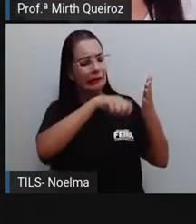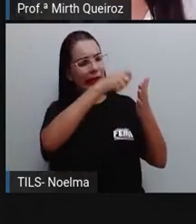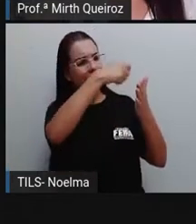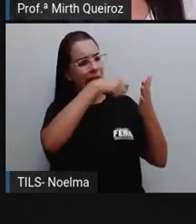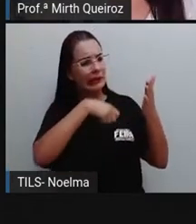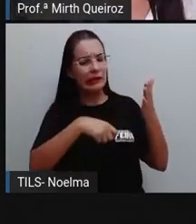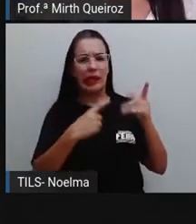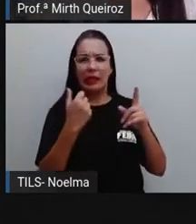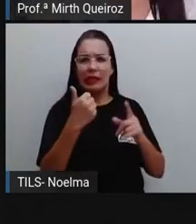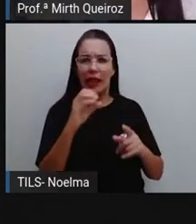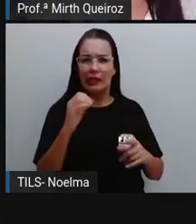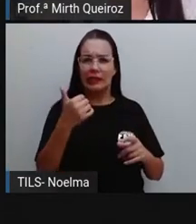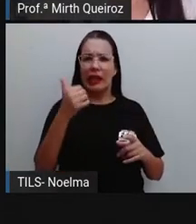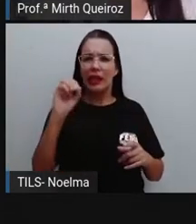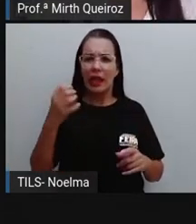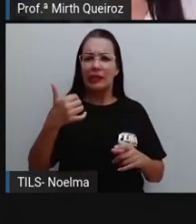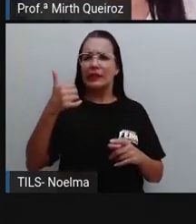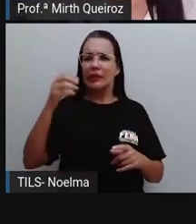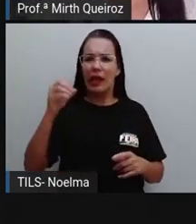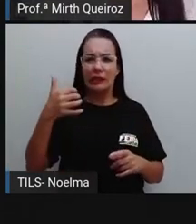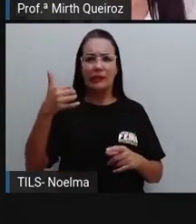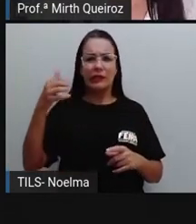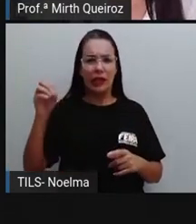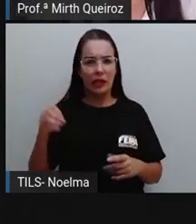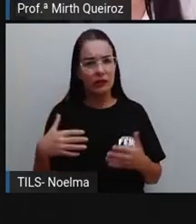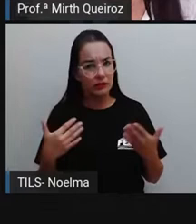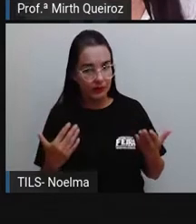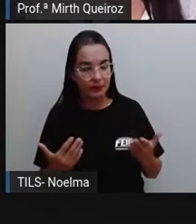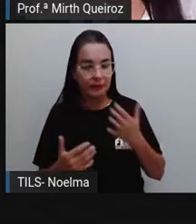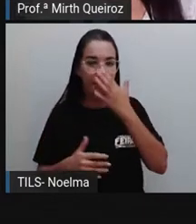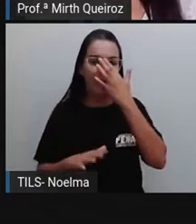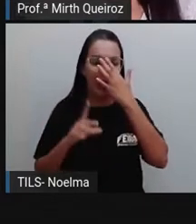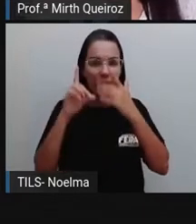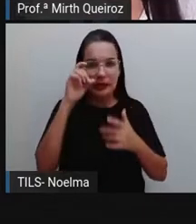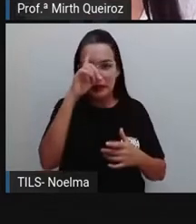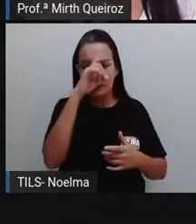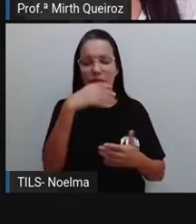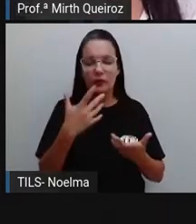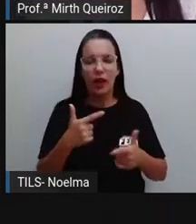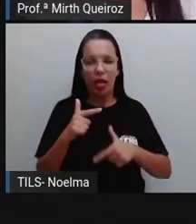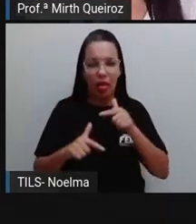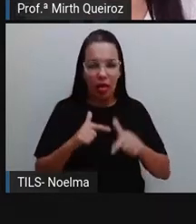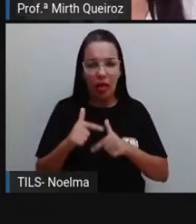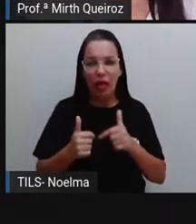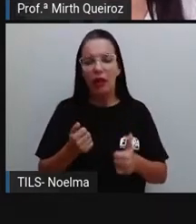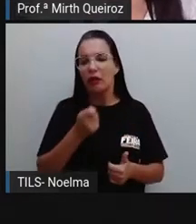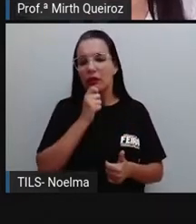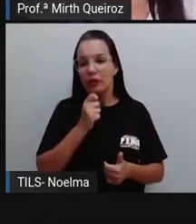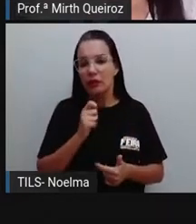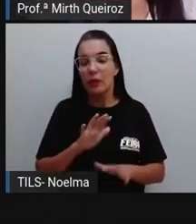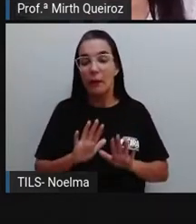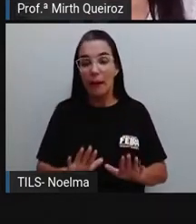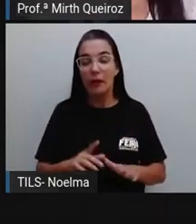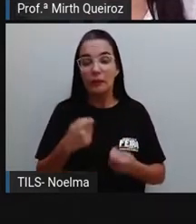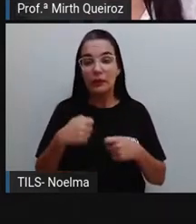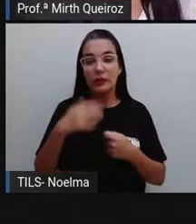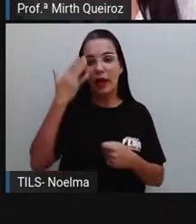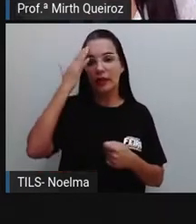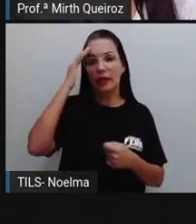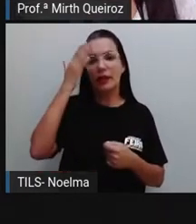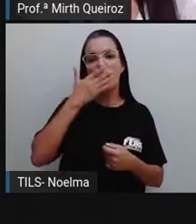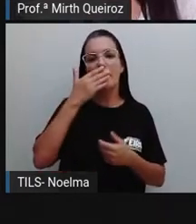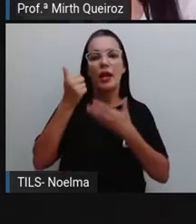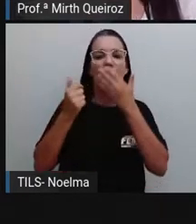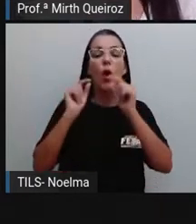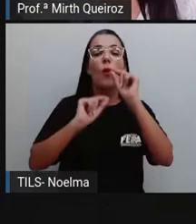até para obter ali, fazer a contagem dos numerais. É muito trabalhoso. Por isso que é preciso que a gente entenda melhor o que